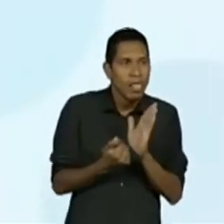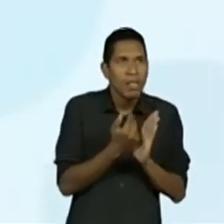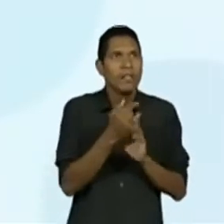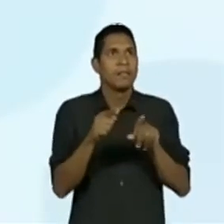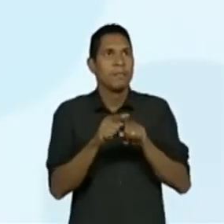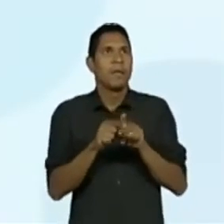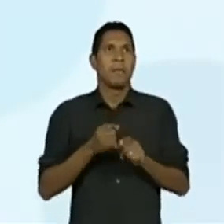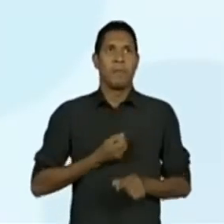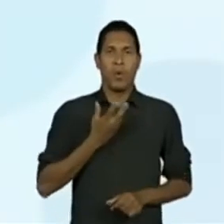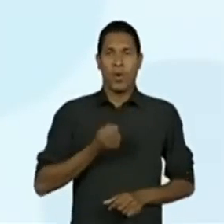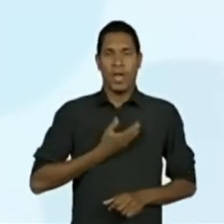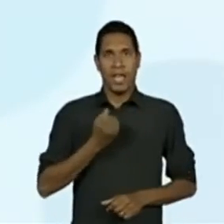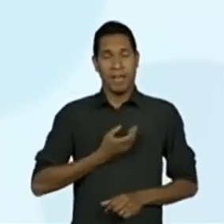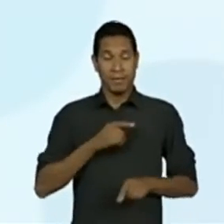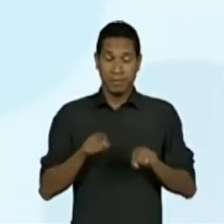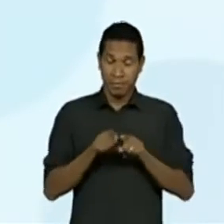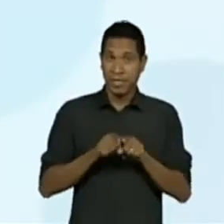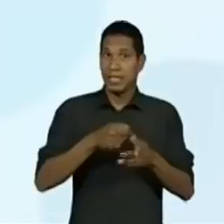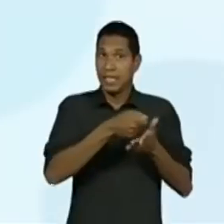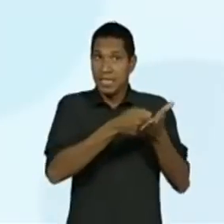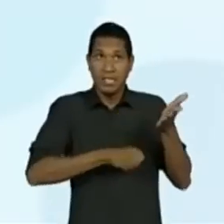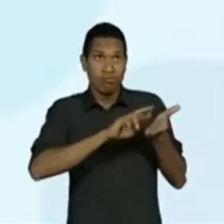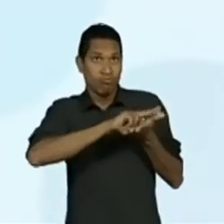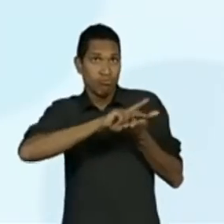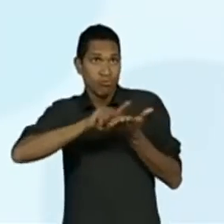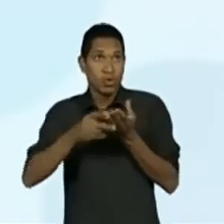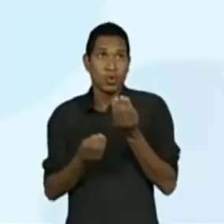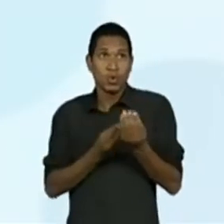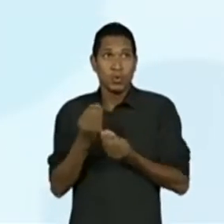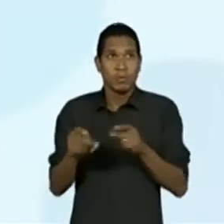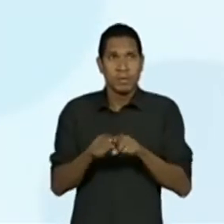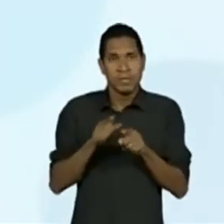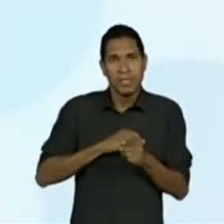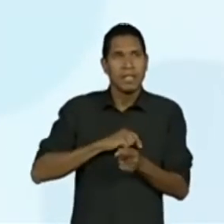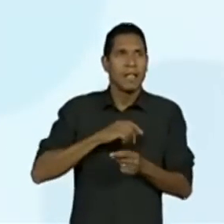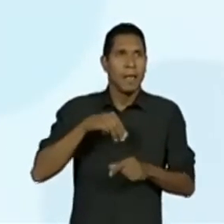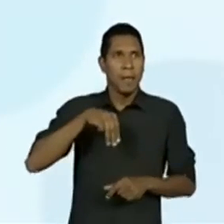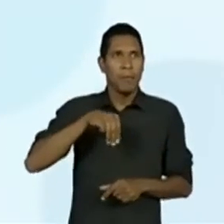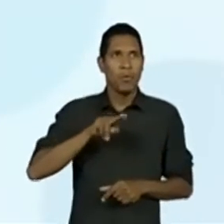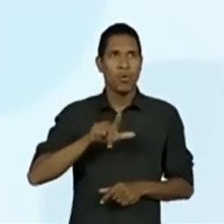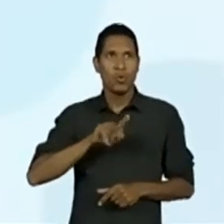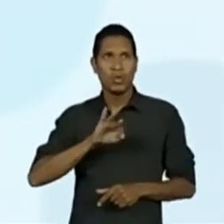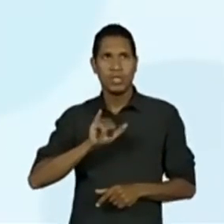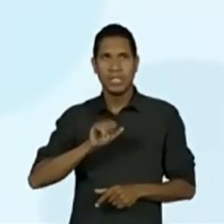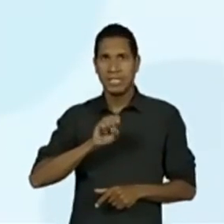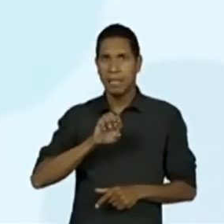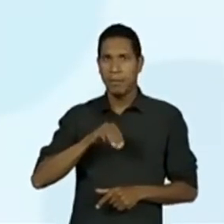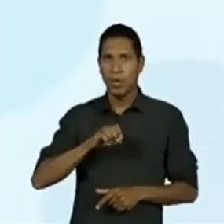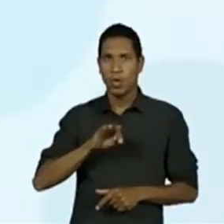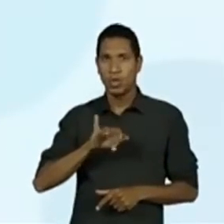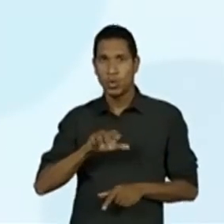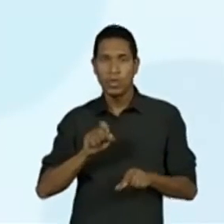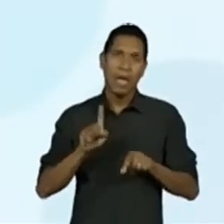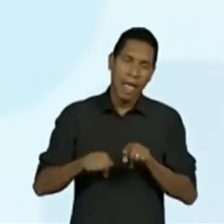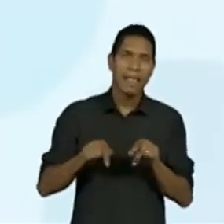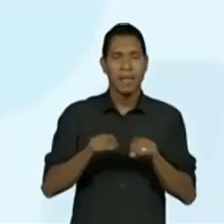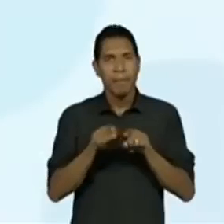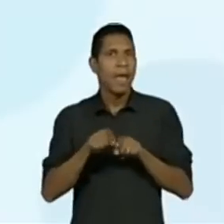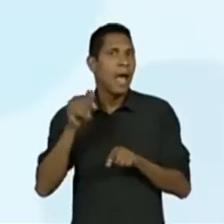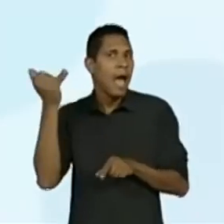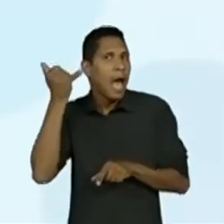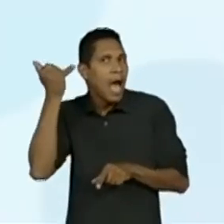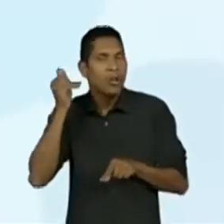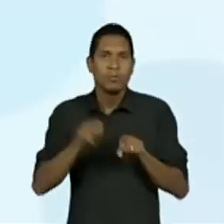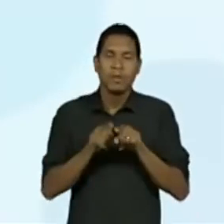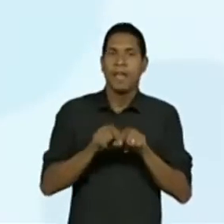entre outros textos, recursos multissemióticos, de áudio, de vídeo, imagens estáticas,